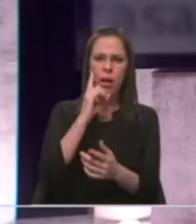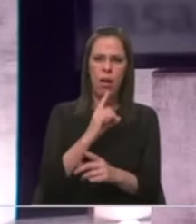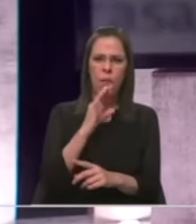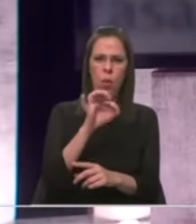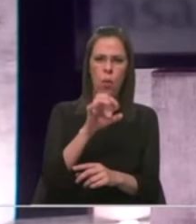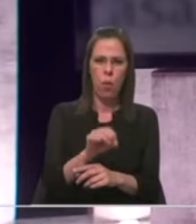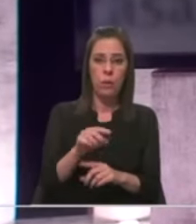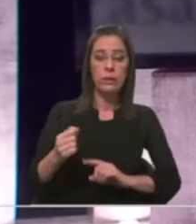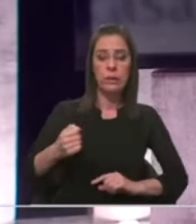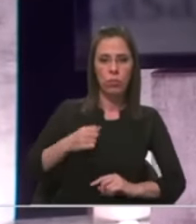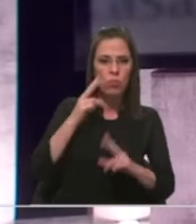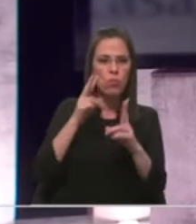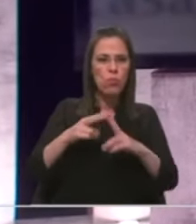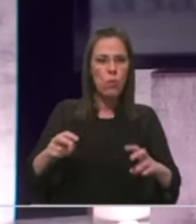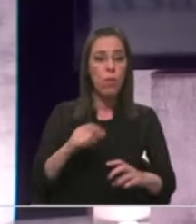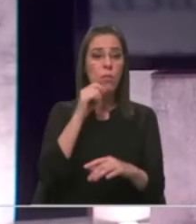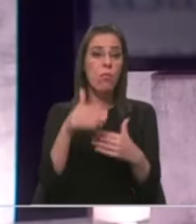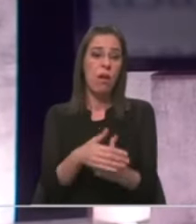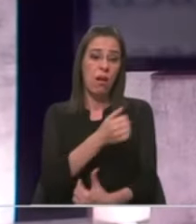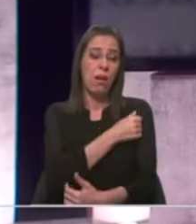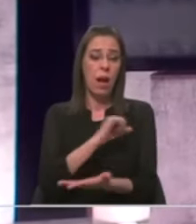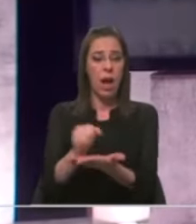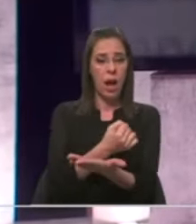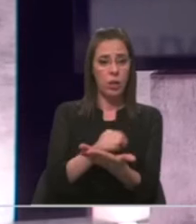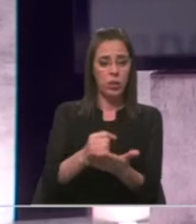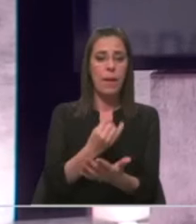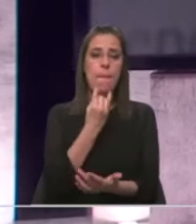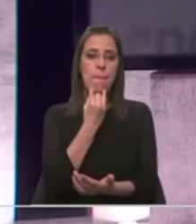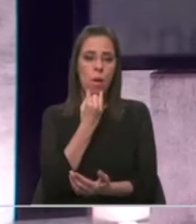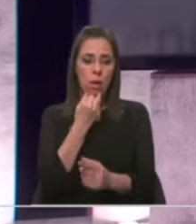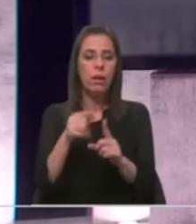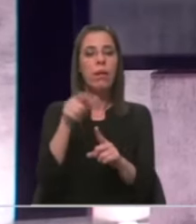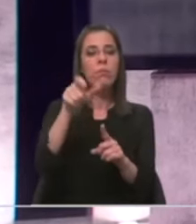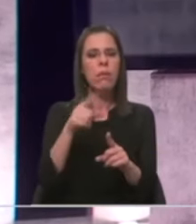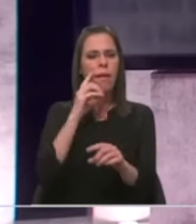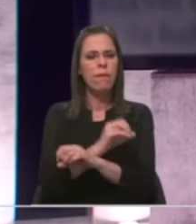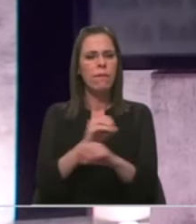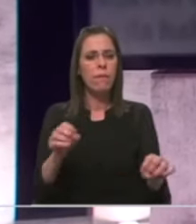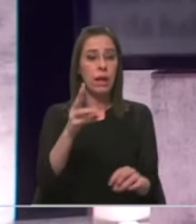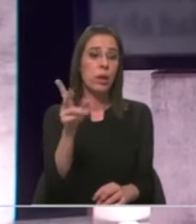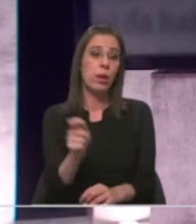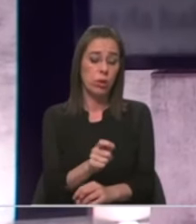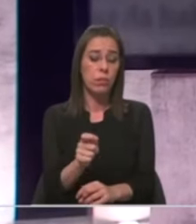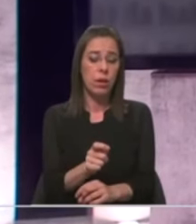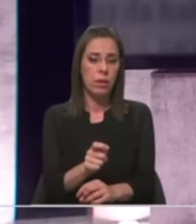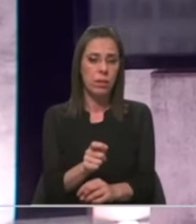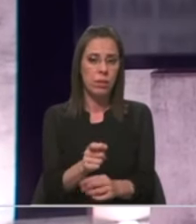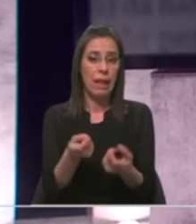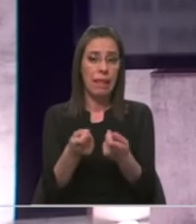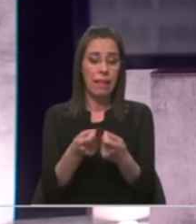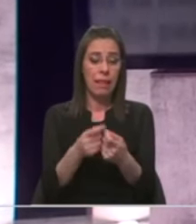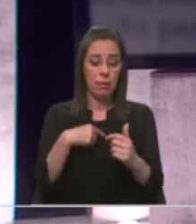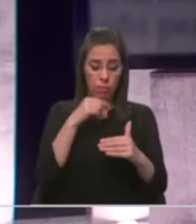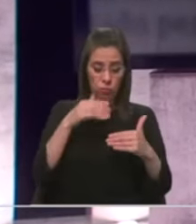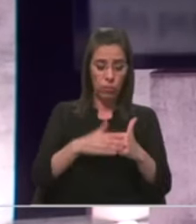de 80 anos foi este sábado encontrada morta em casa, em Alhos Vedros, na Moita. A vítima não era vista há cerca de três meses. Junto ao corpo, ao que